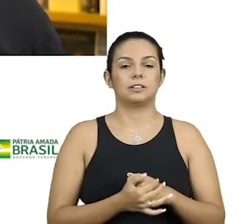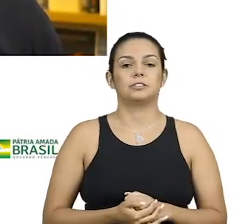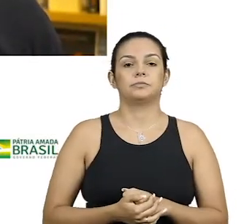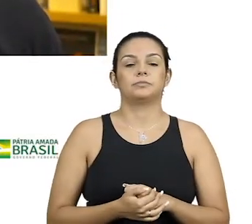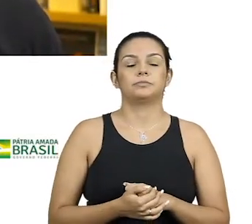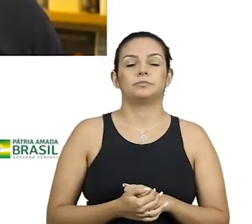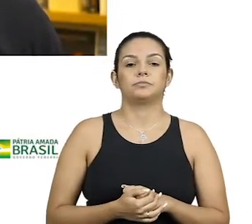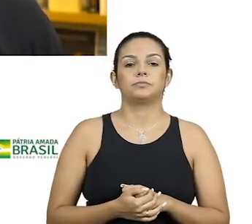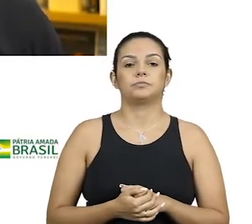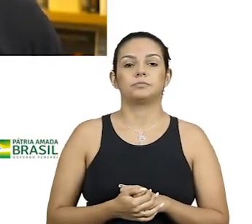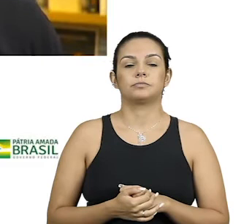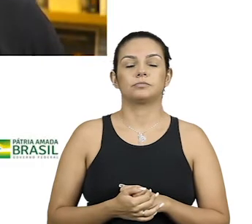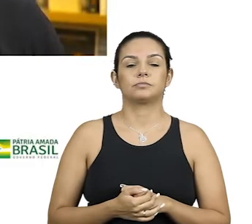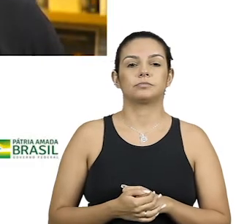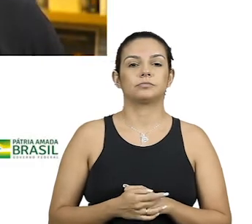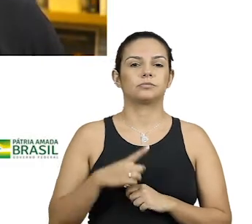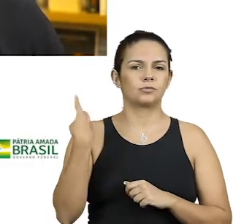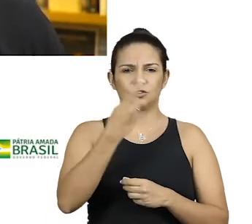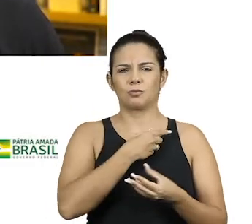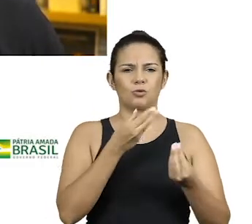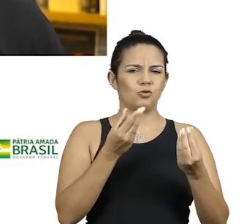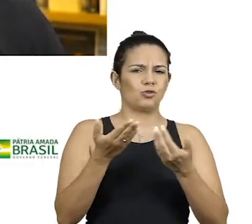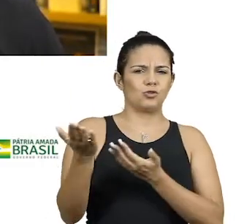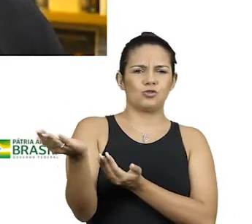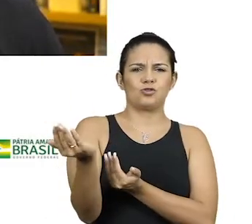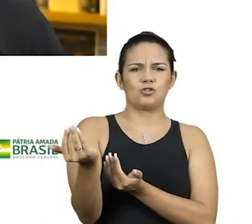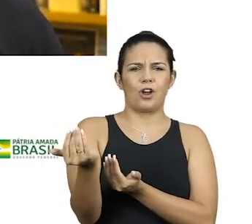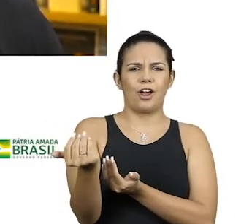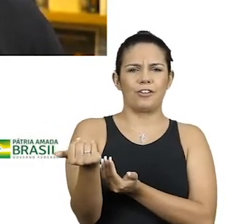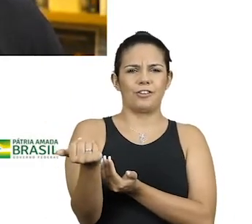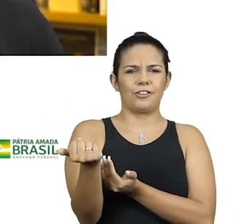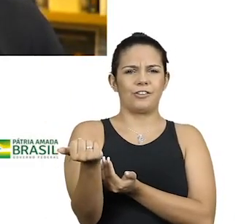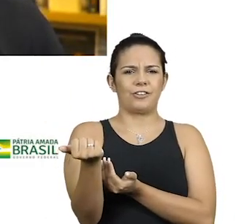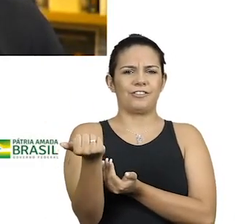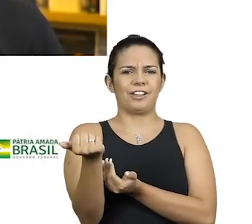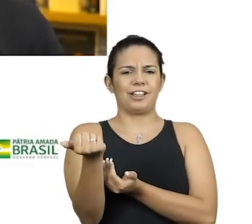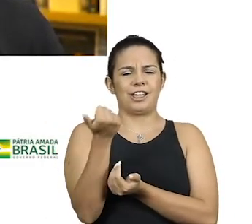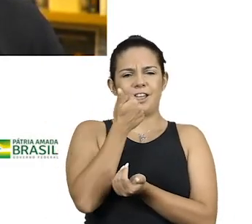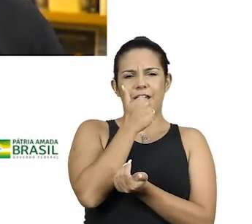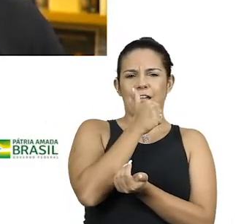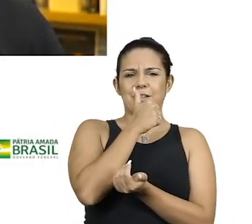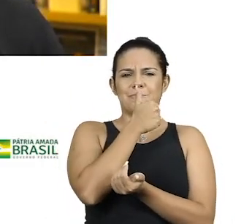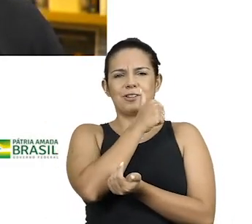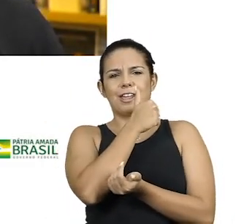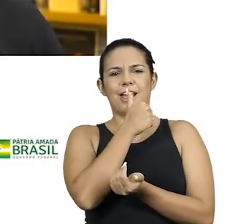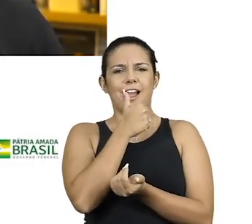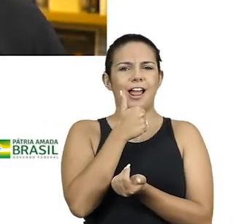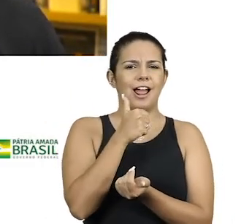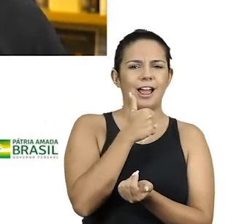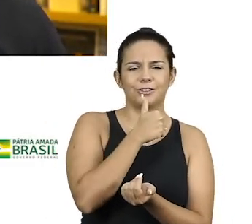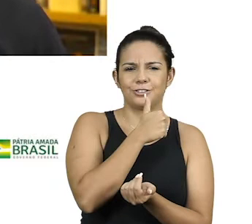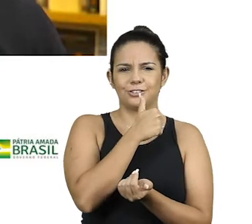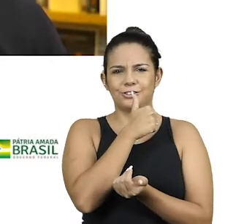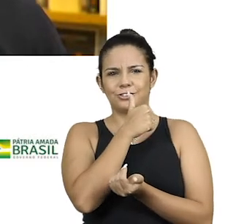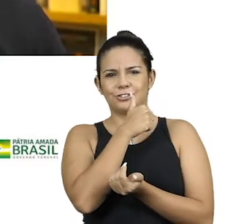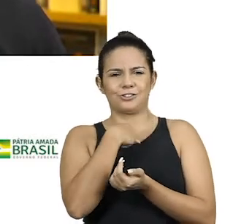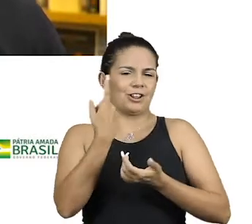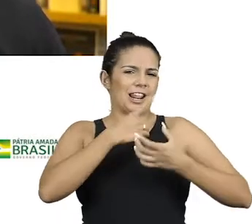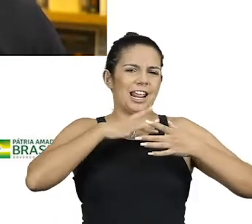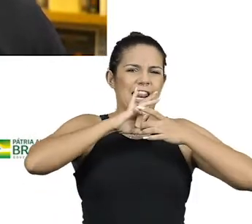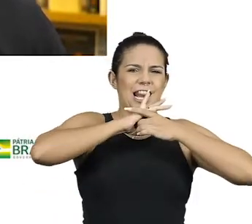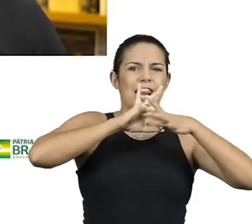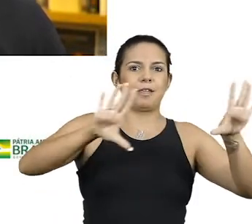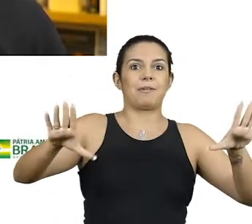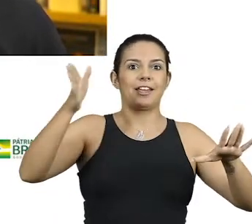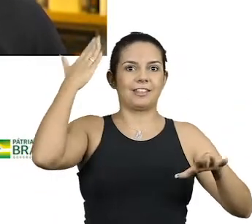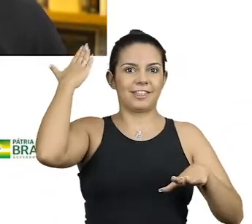Ali, rapaz, a gente era muito jovem, estava embriagado pelo porre que a gente tomou de liberdade na década de 80.